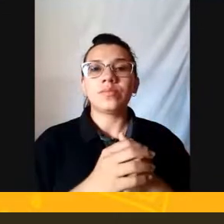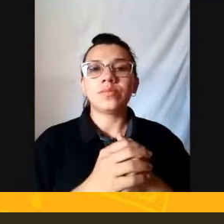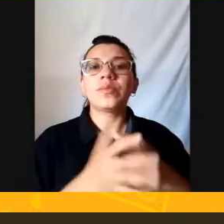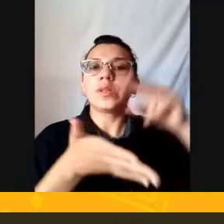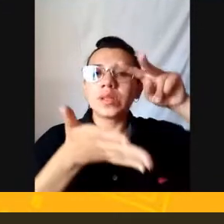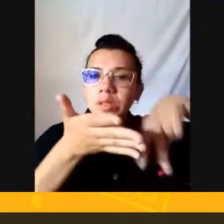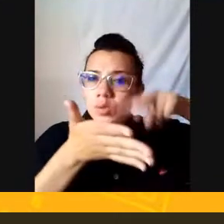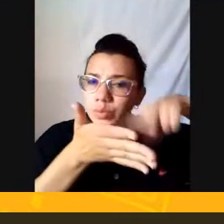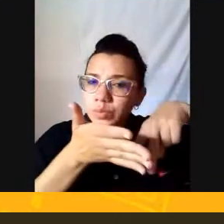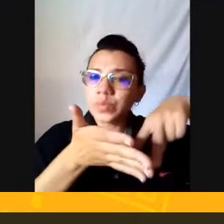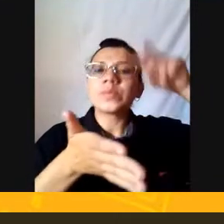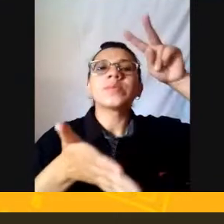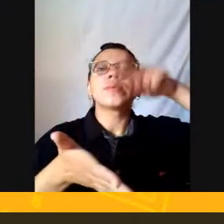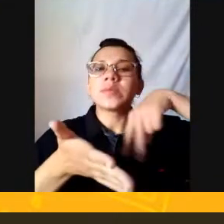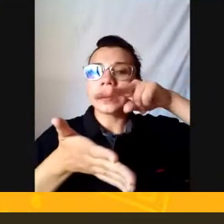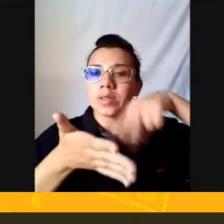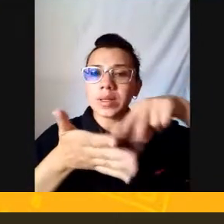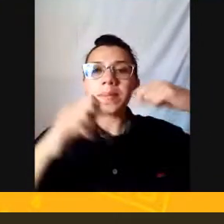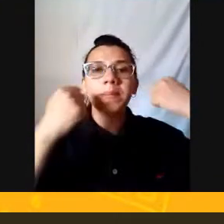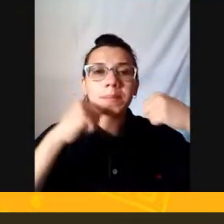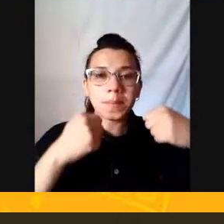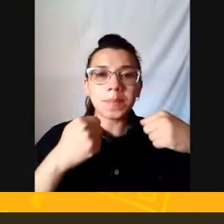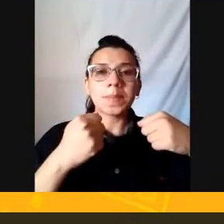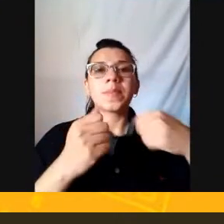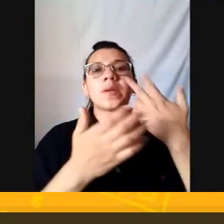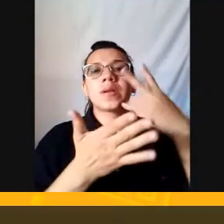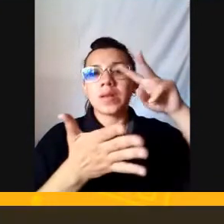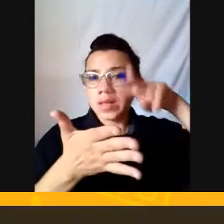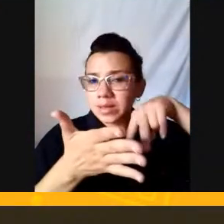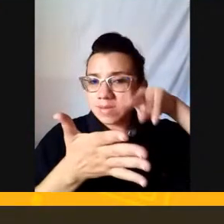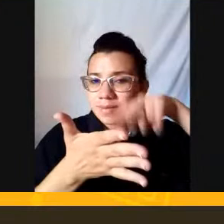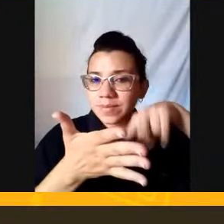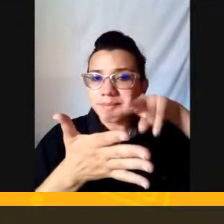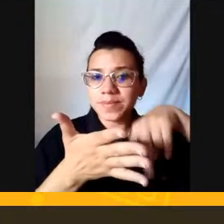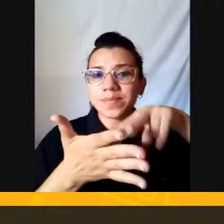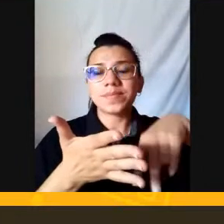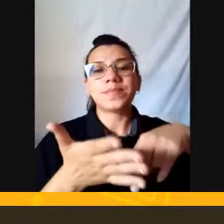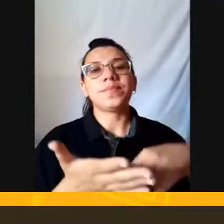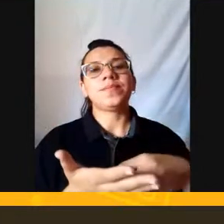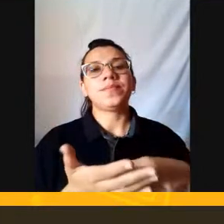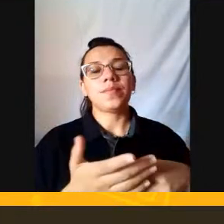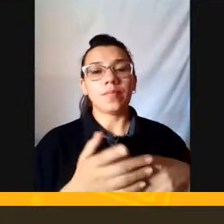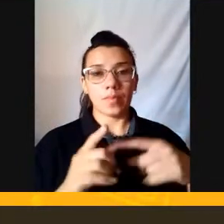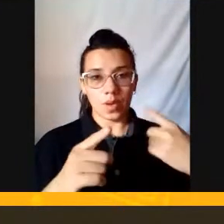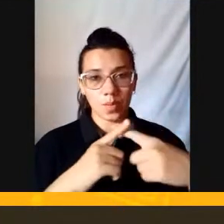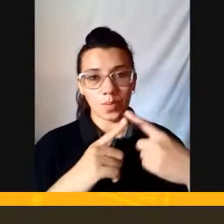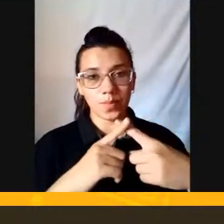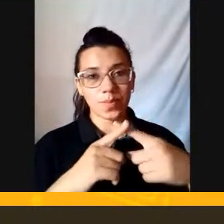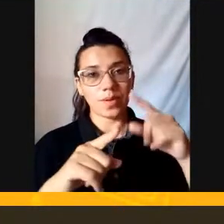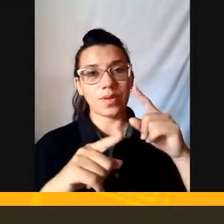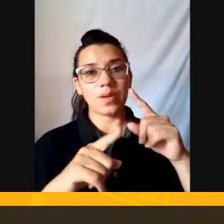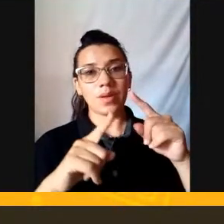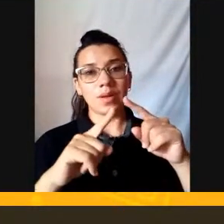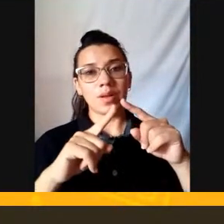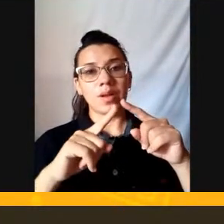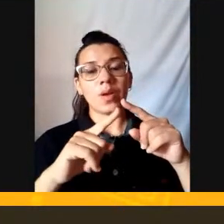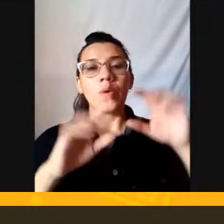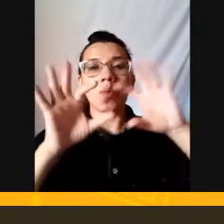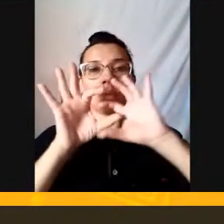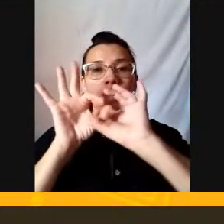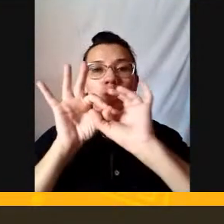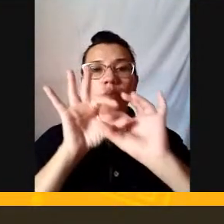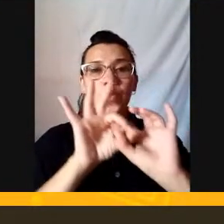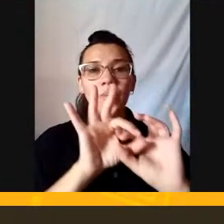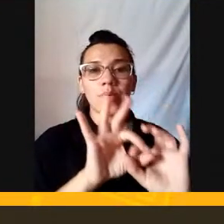da leitura Mesmo que você Não conheça A palavra O contexto Vai te dar O significado Das palavras Geralmente E